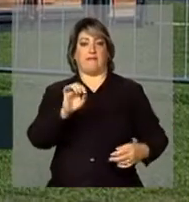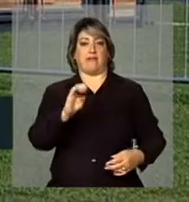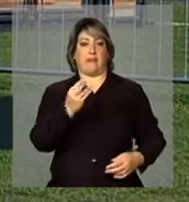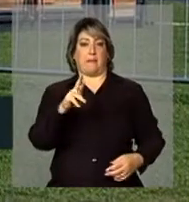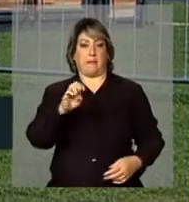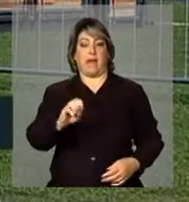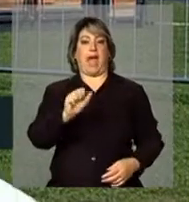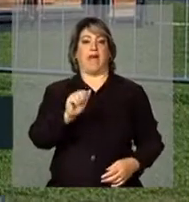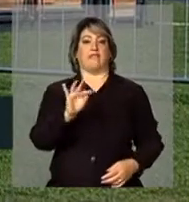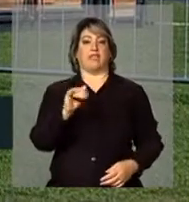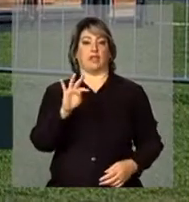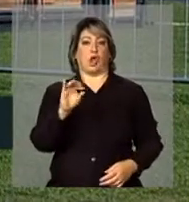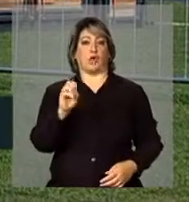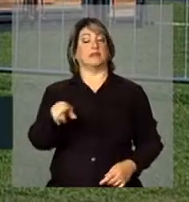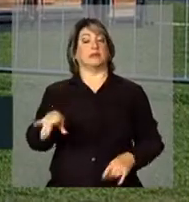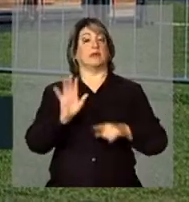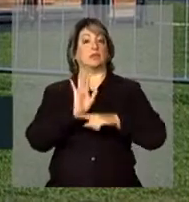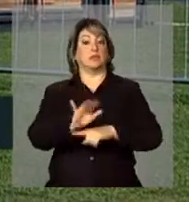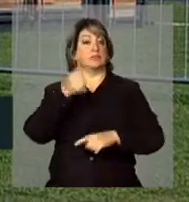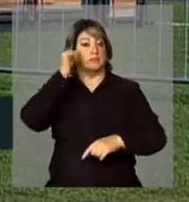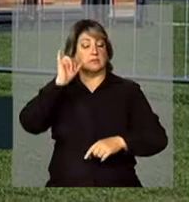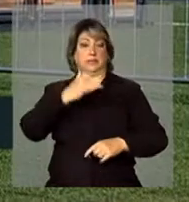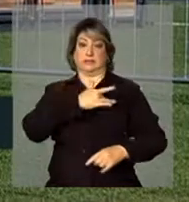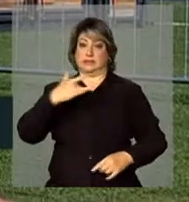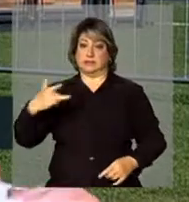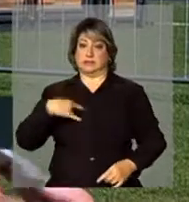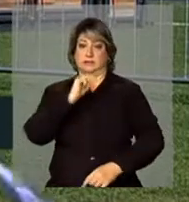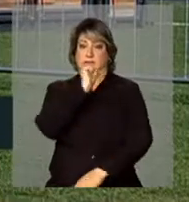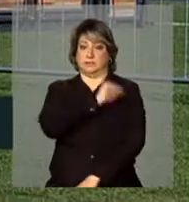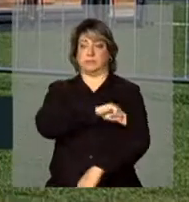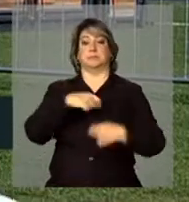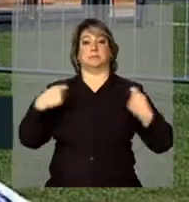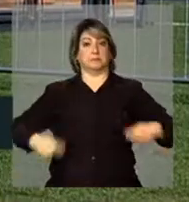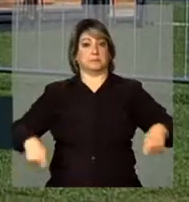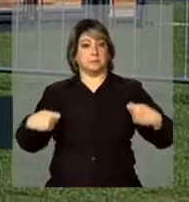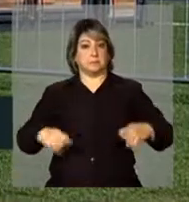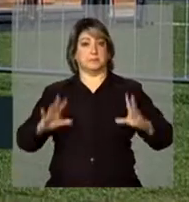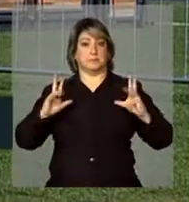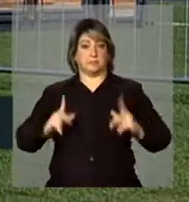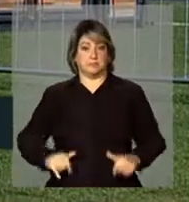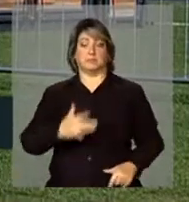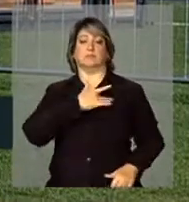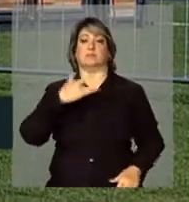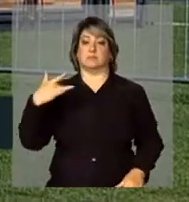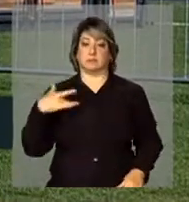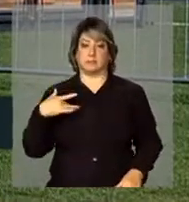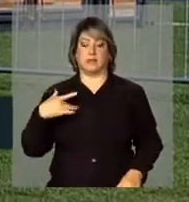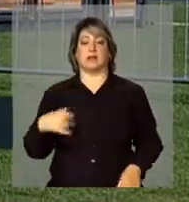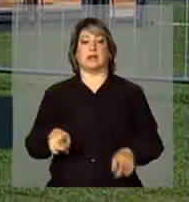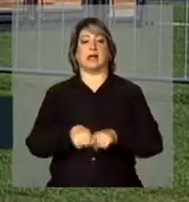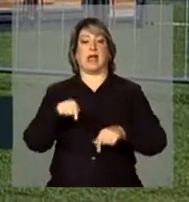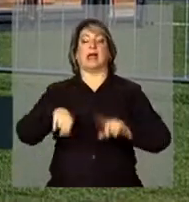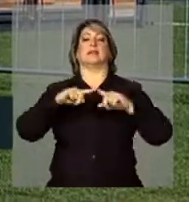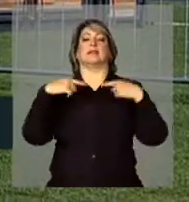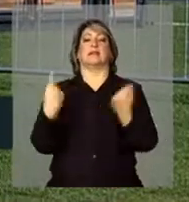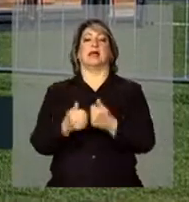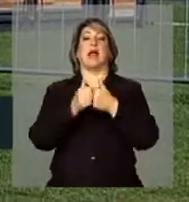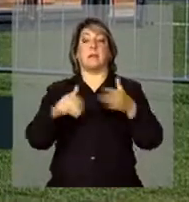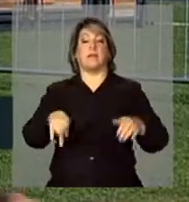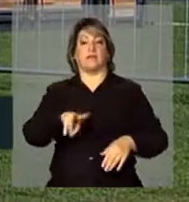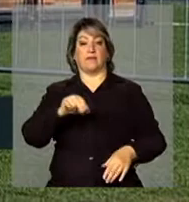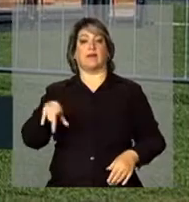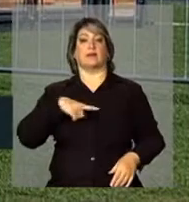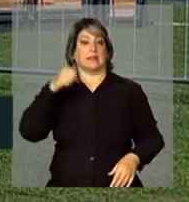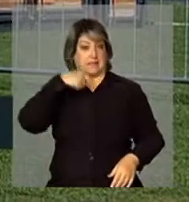pecuarista, porque permite que as exportações brasileiras sejam mais bem desenvolvidas. Nessa cerimônia de abertura, inclusive,